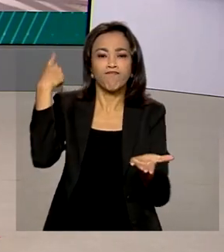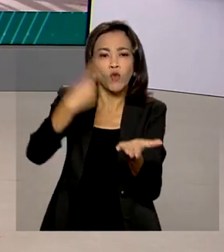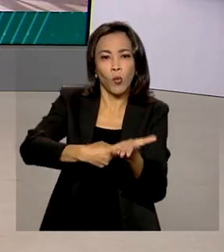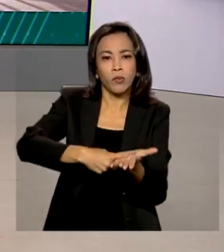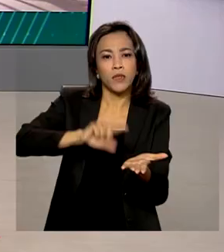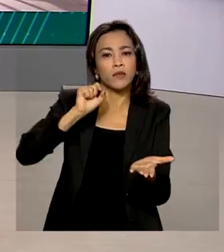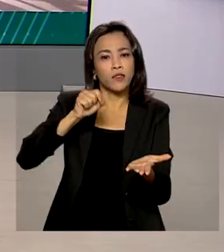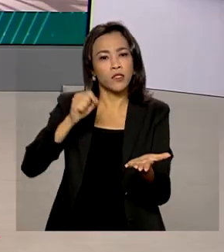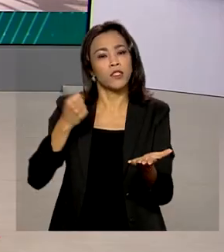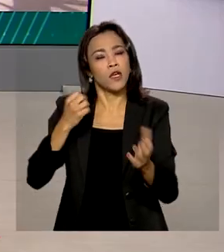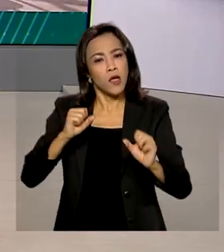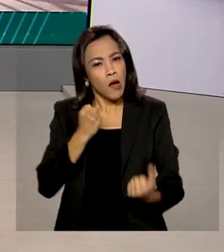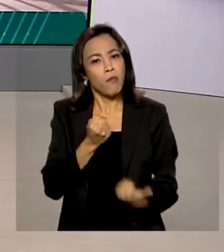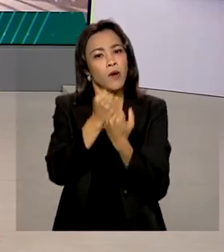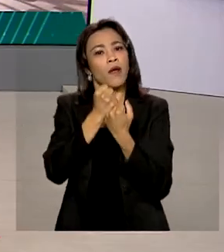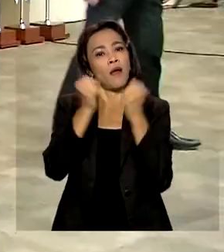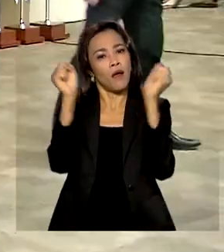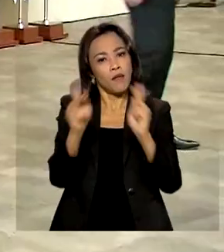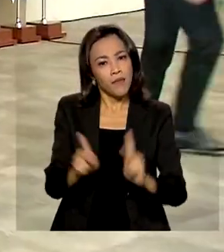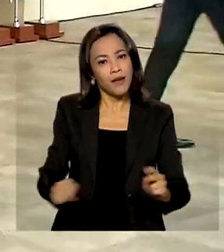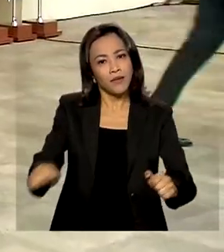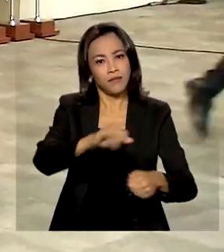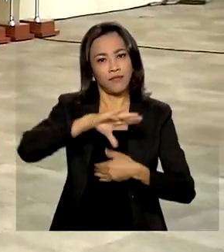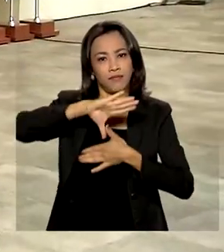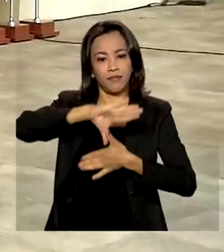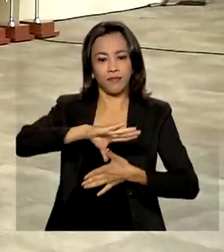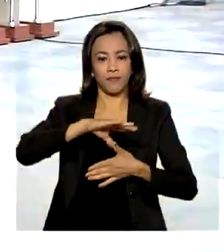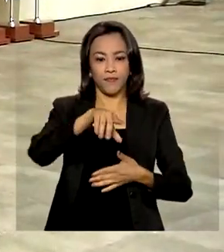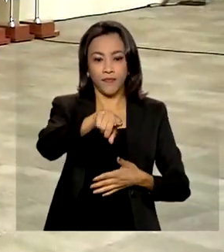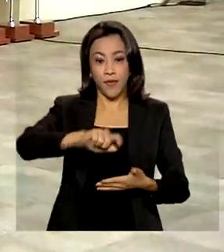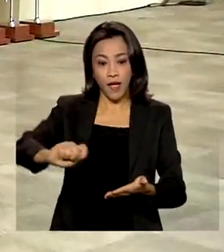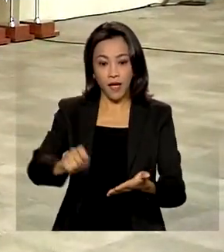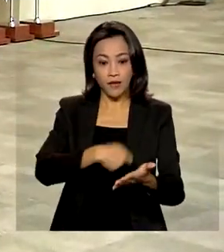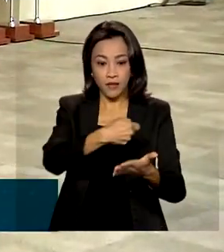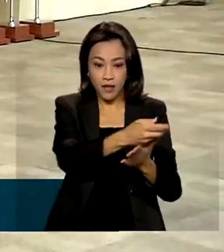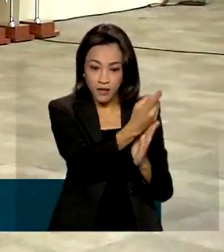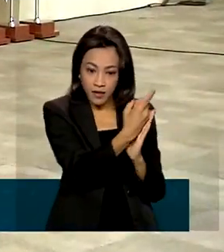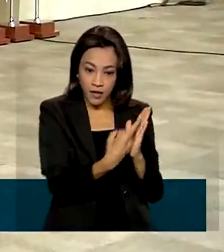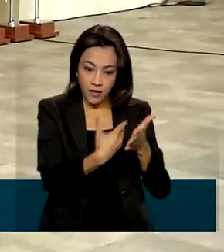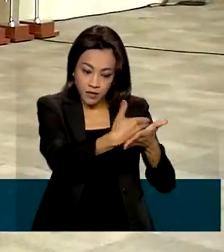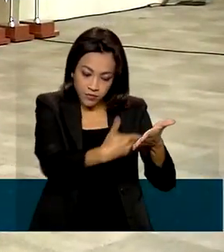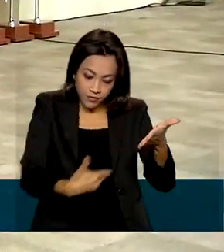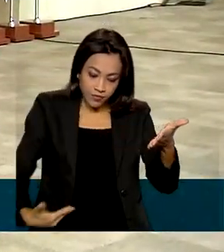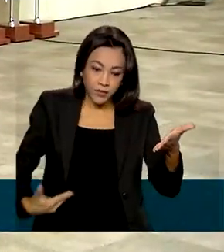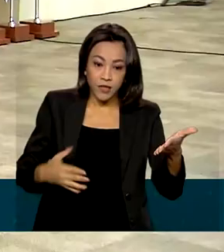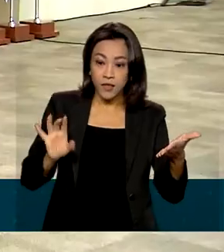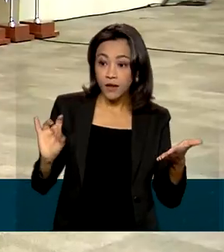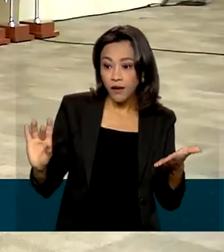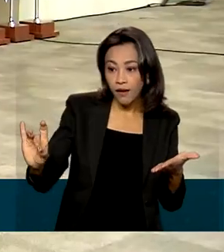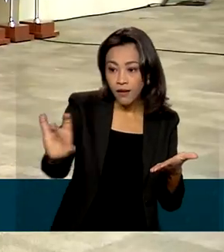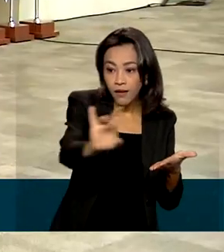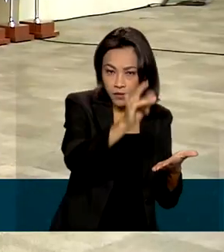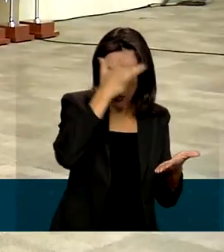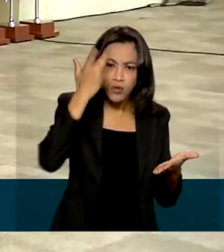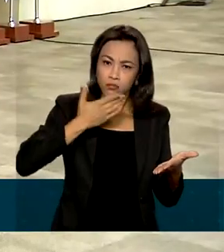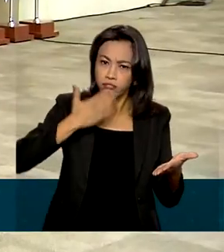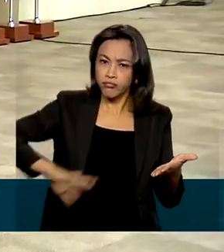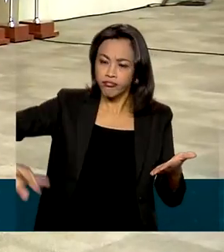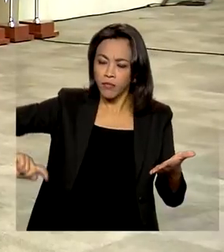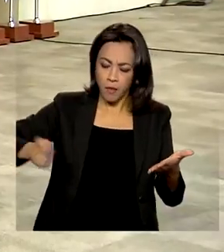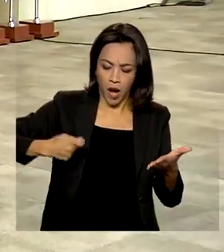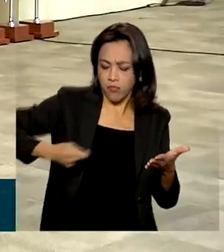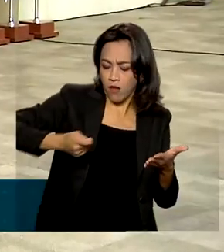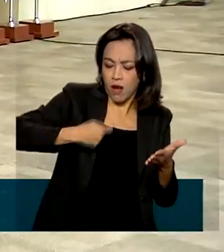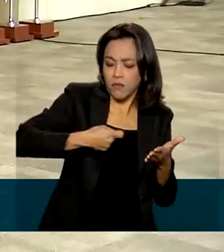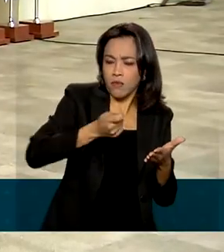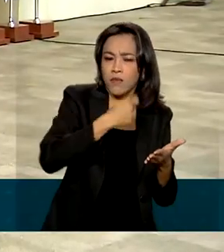fortalecer a paz no hemisfério. Ao assinar a Declaração de Brasília, os participantes se comprometeram com a defesa da